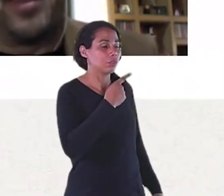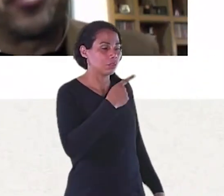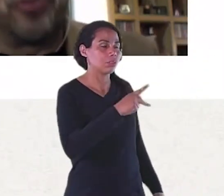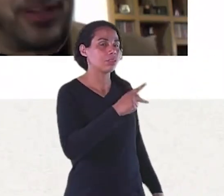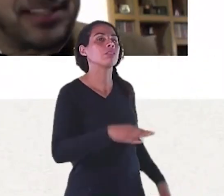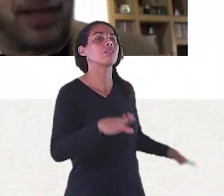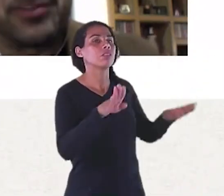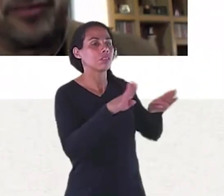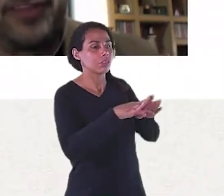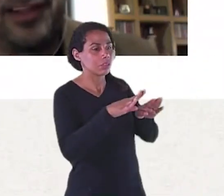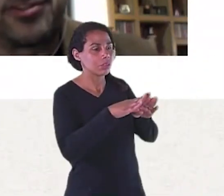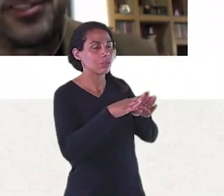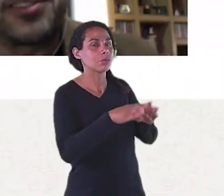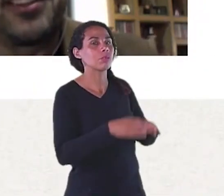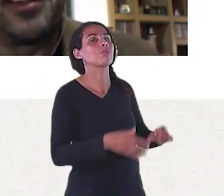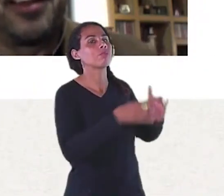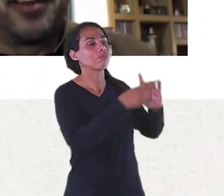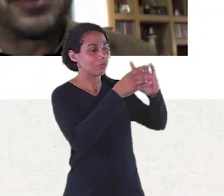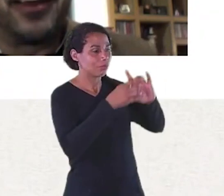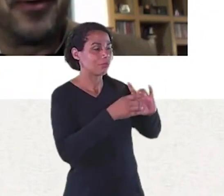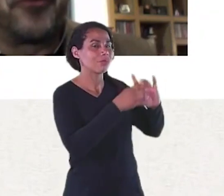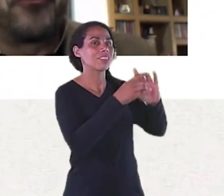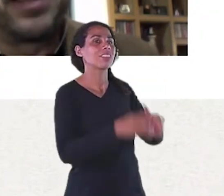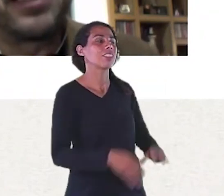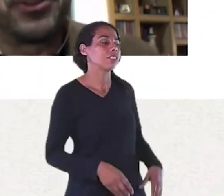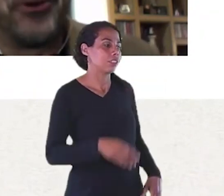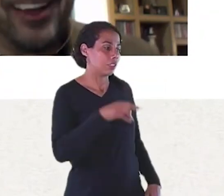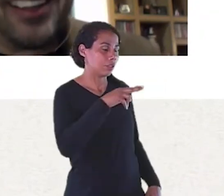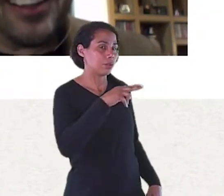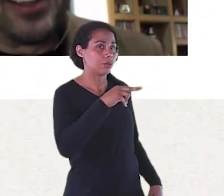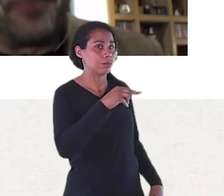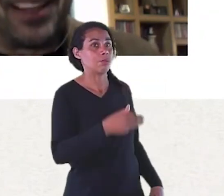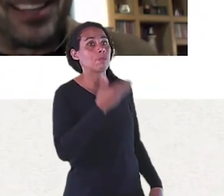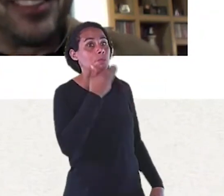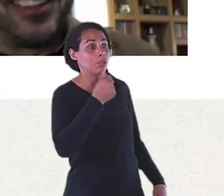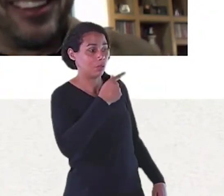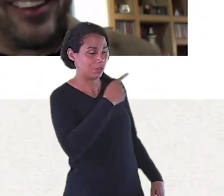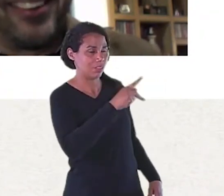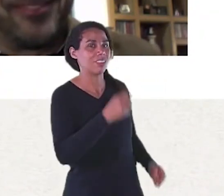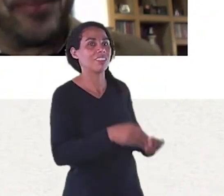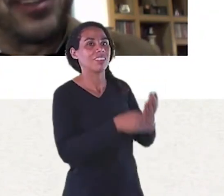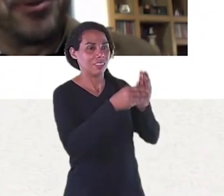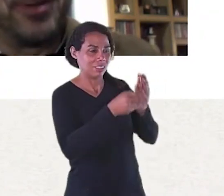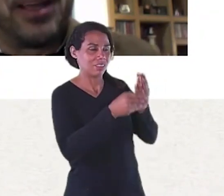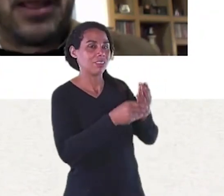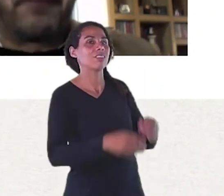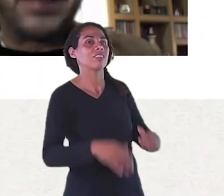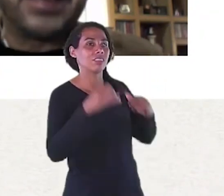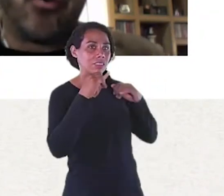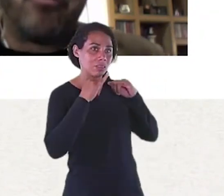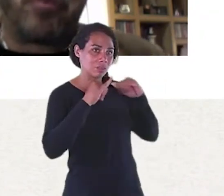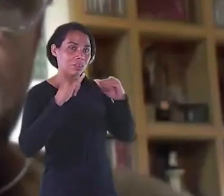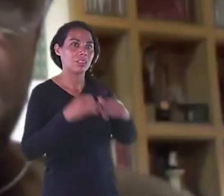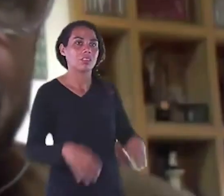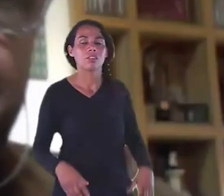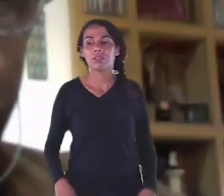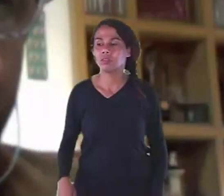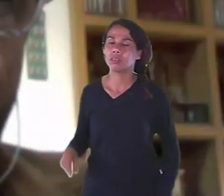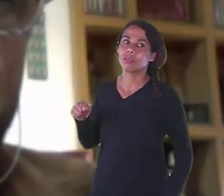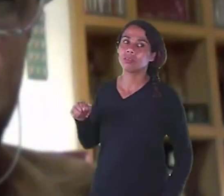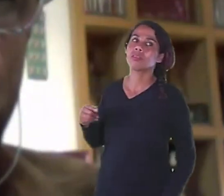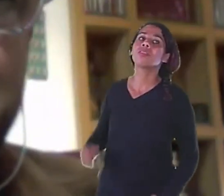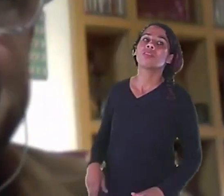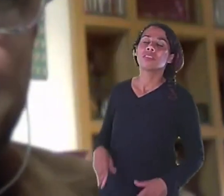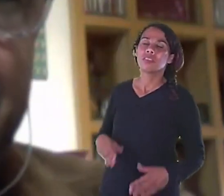Também ajudou A lançar os livros dele Os discos dele Você é um benzedor Em Pedra Azul Diria um benzedor Mas o meu primeiro